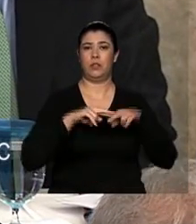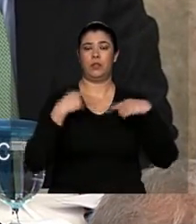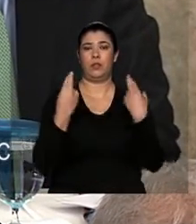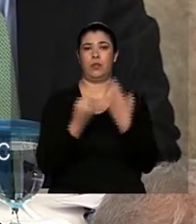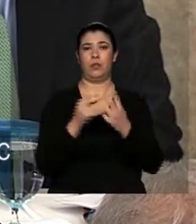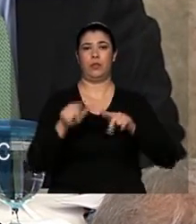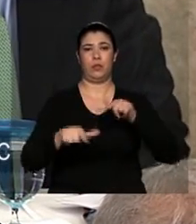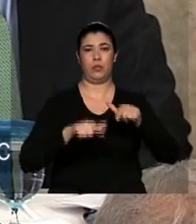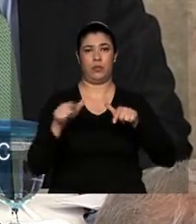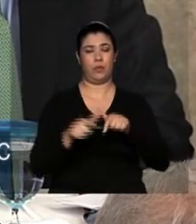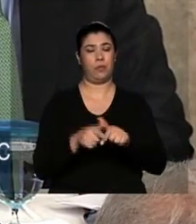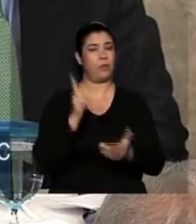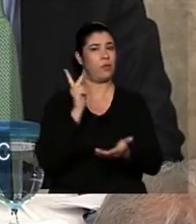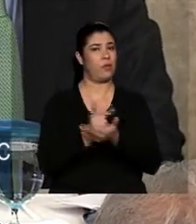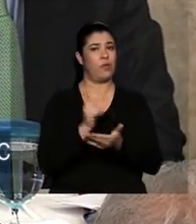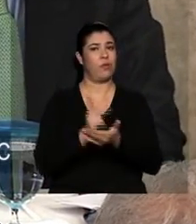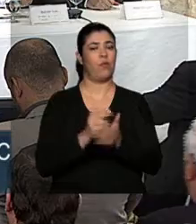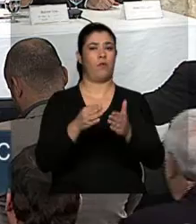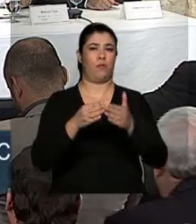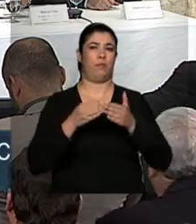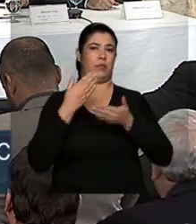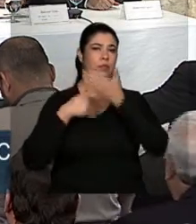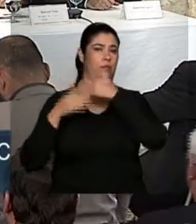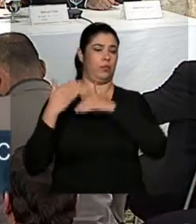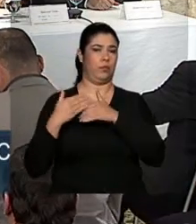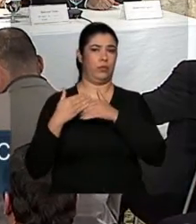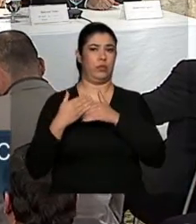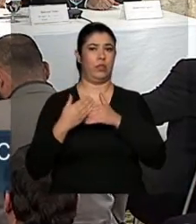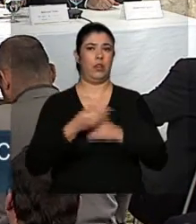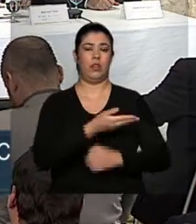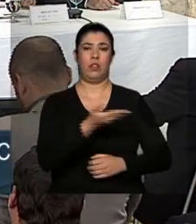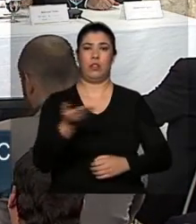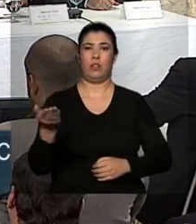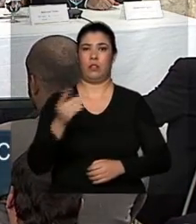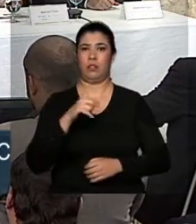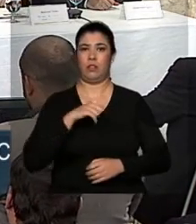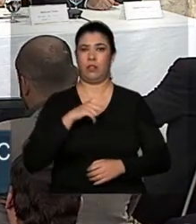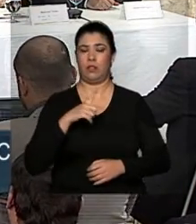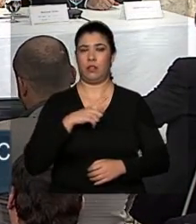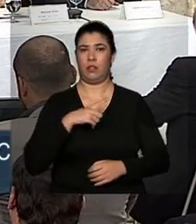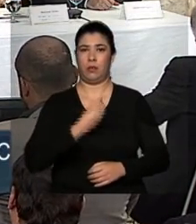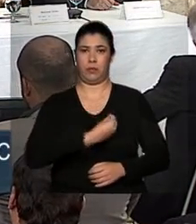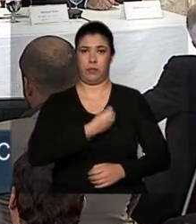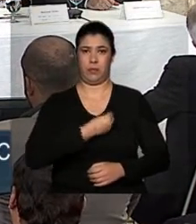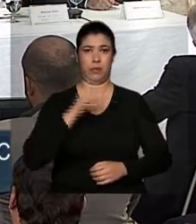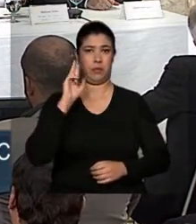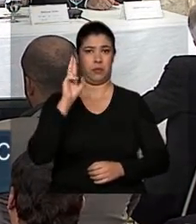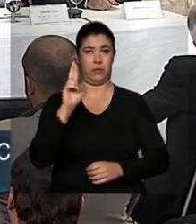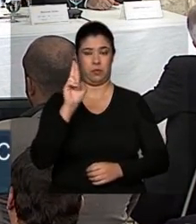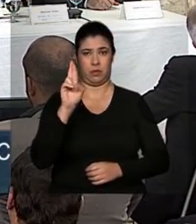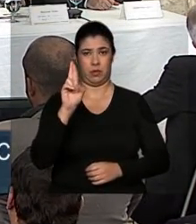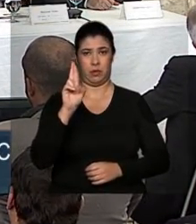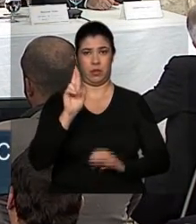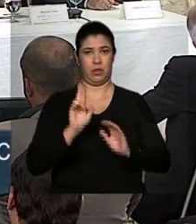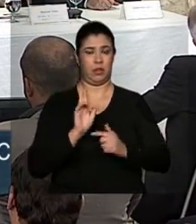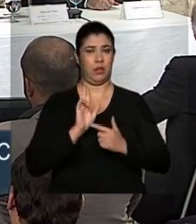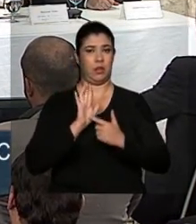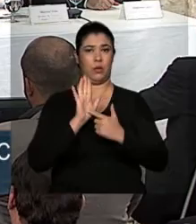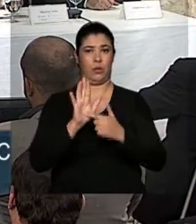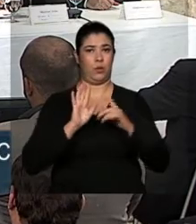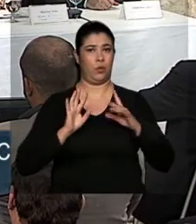conforme a senhora determinou. Aqui estão representados todos os